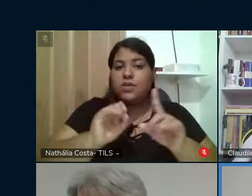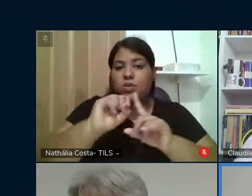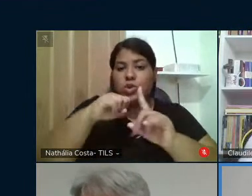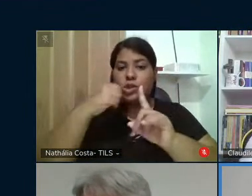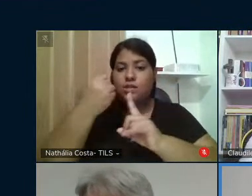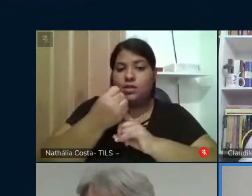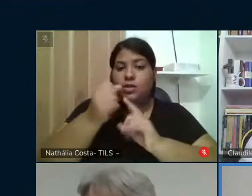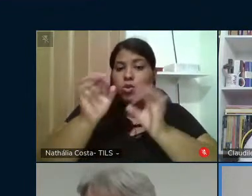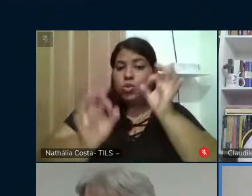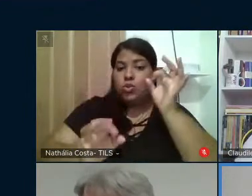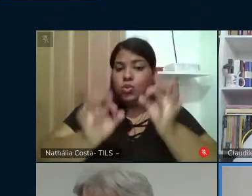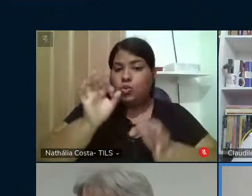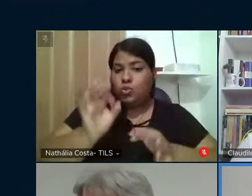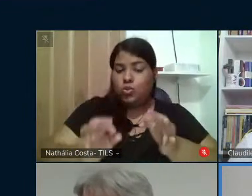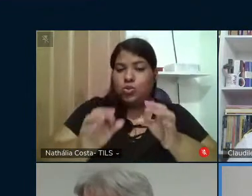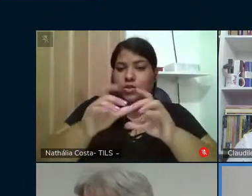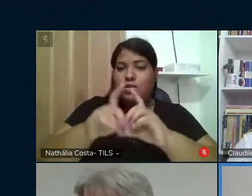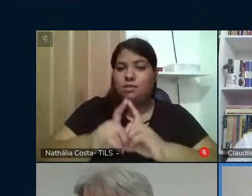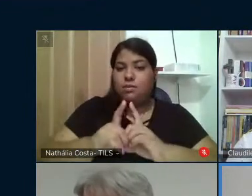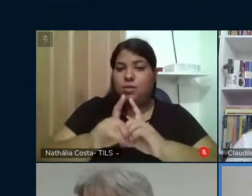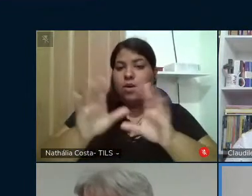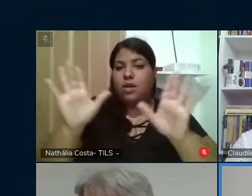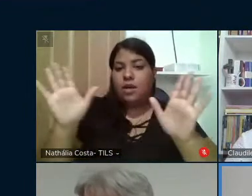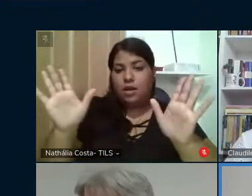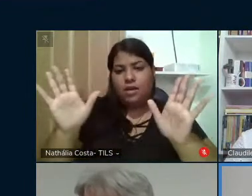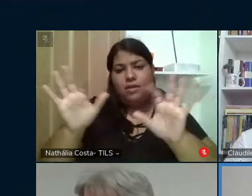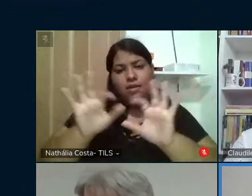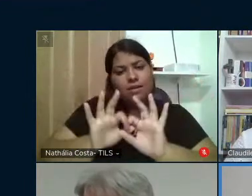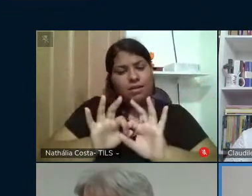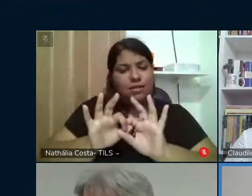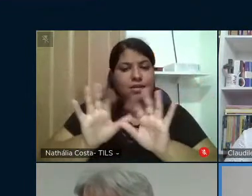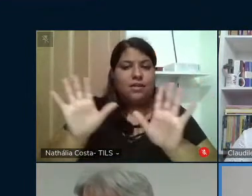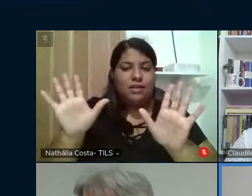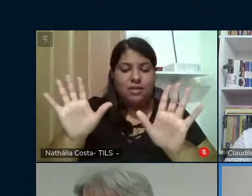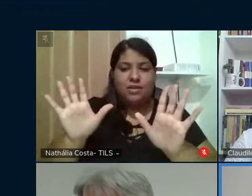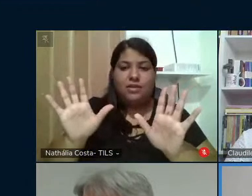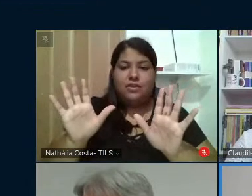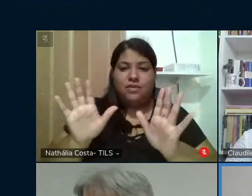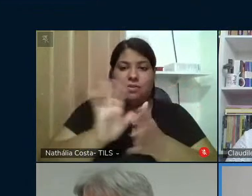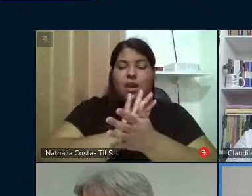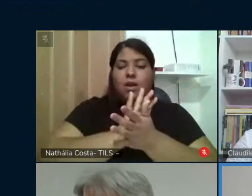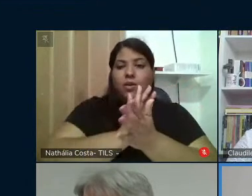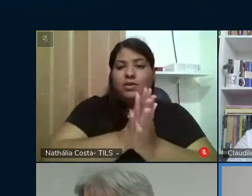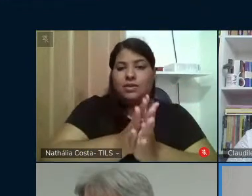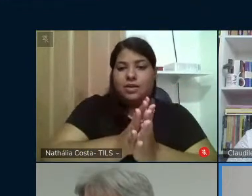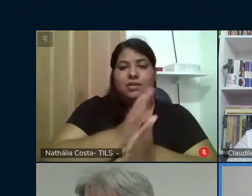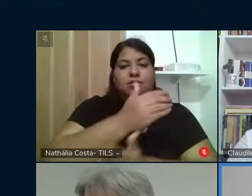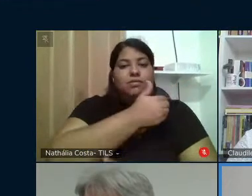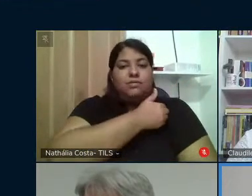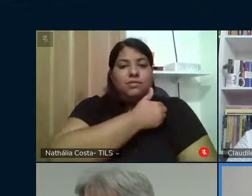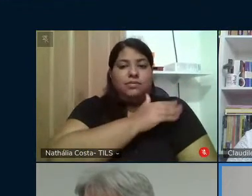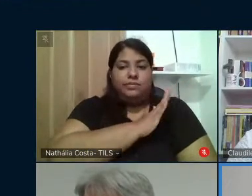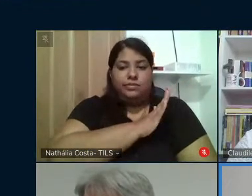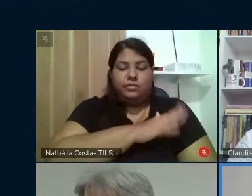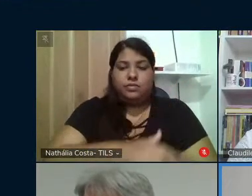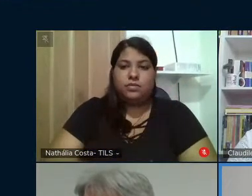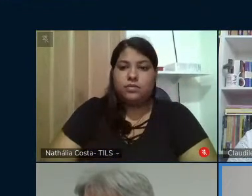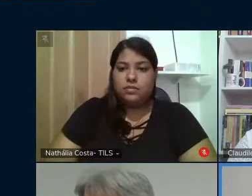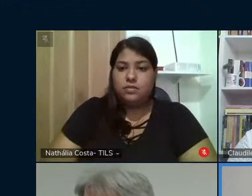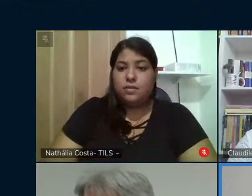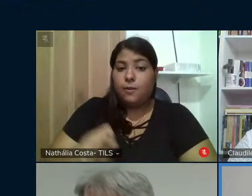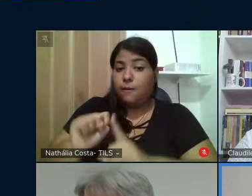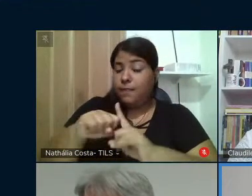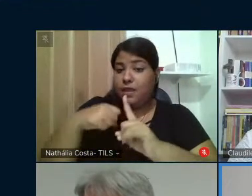justa democrática e livre de preconceitos e discriminações uma